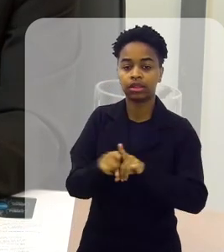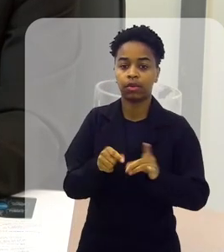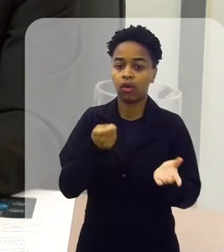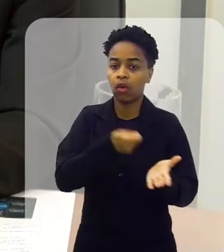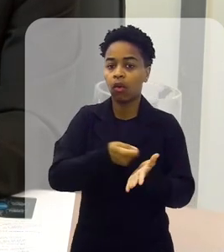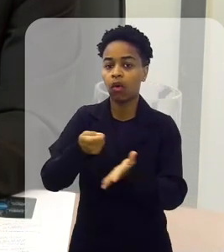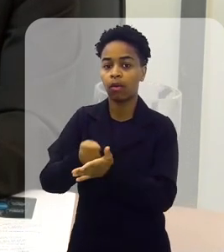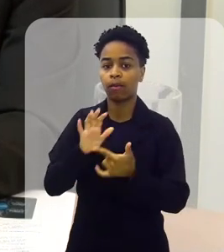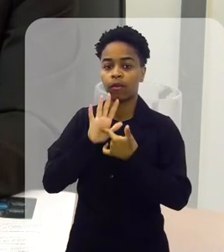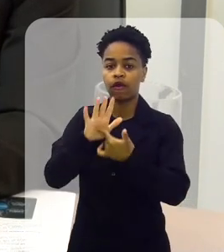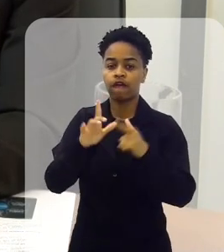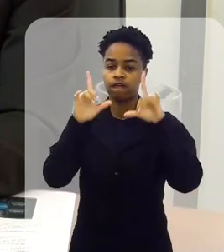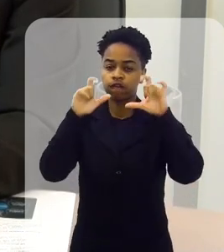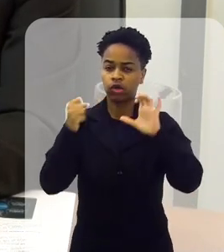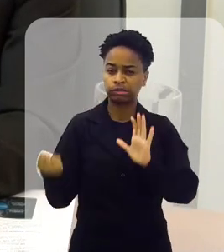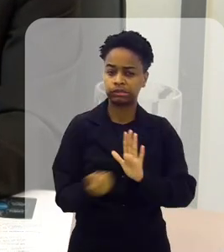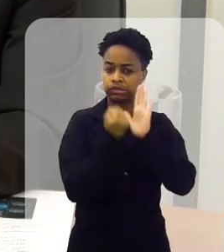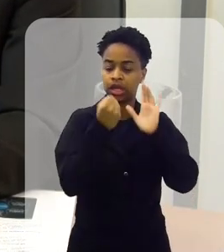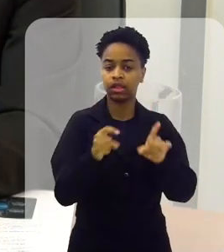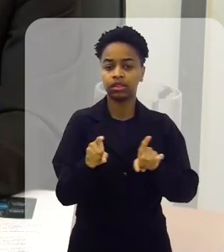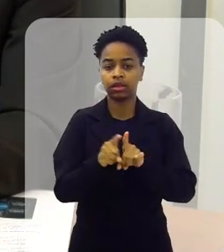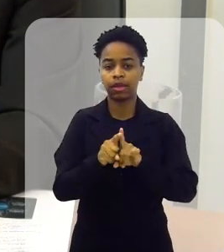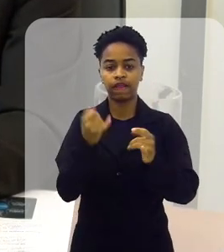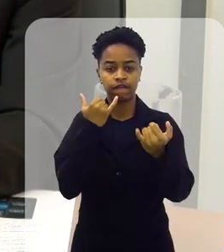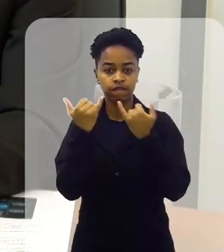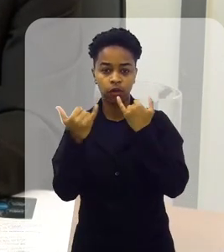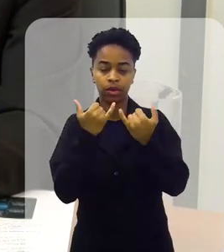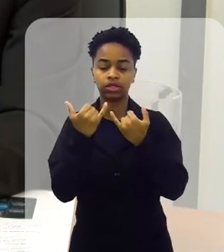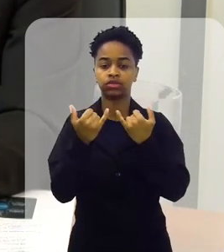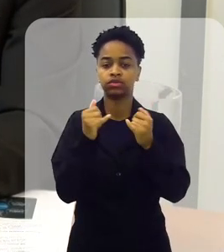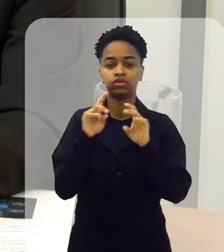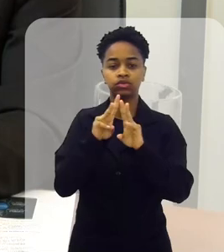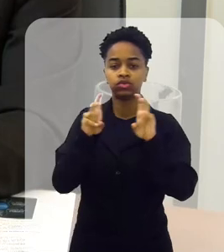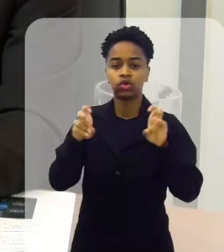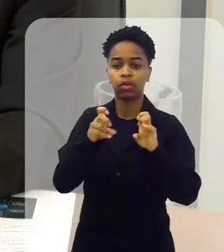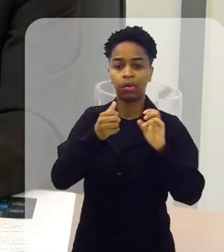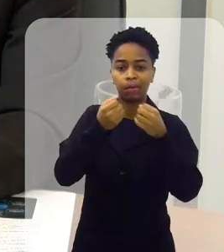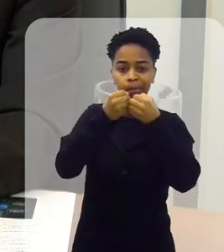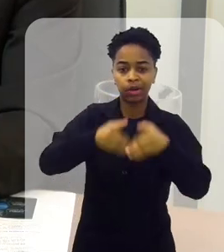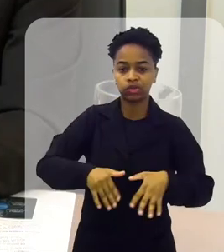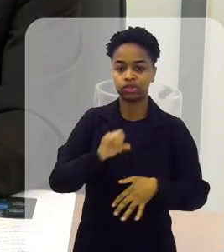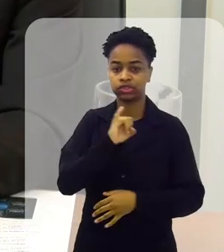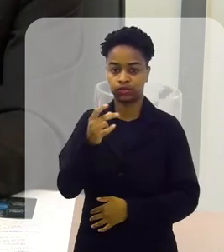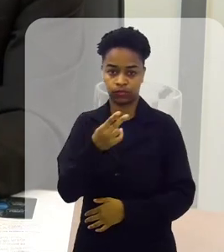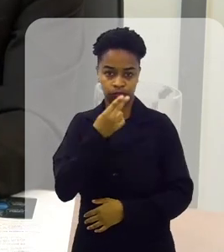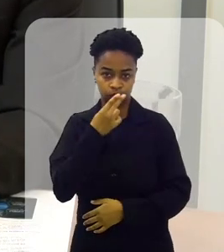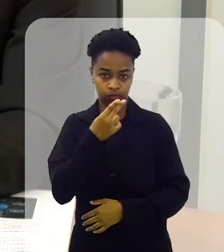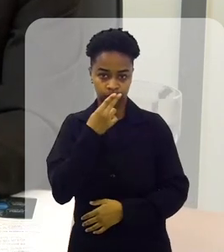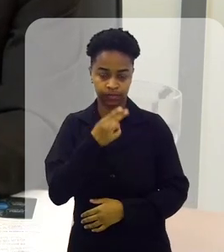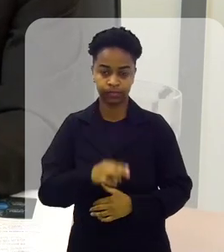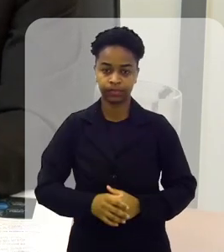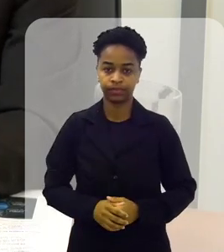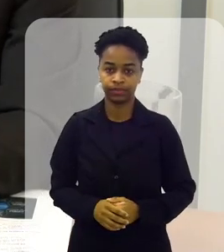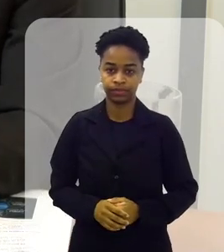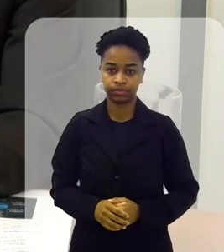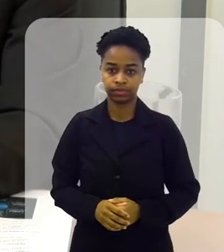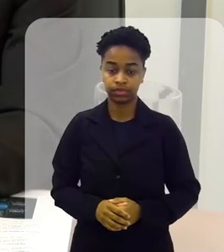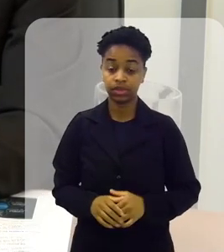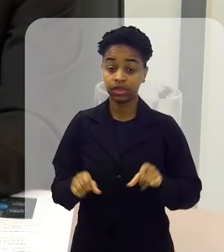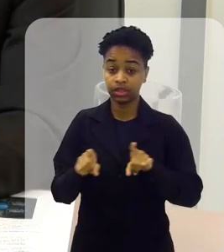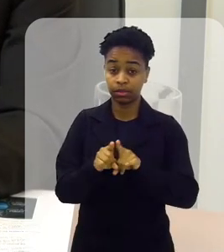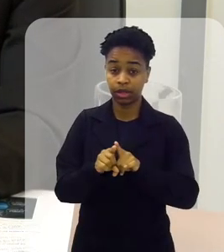de colocar aquelas fotos de impacto, informações relativas ao malefício de fumar. E